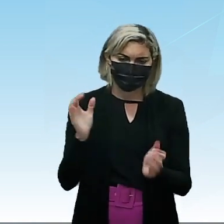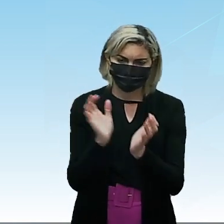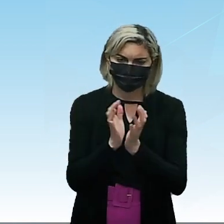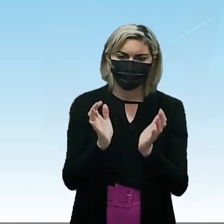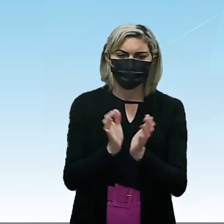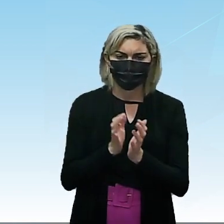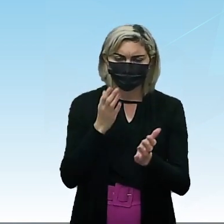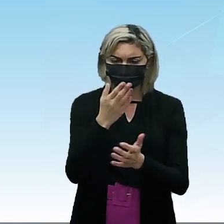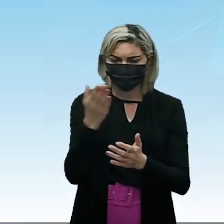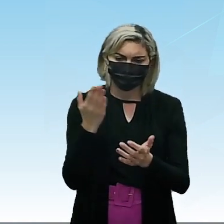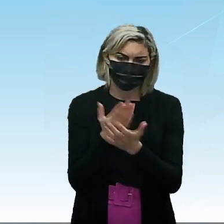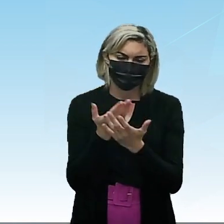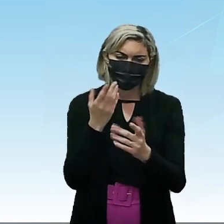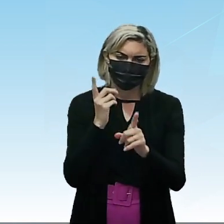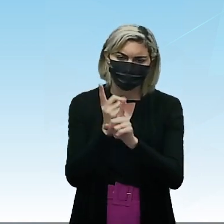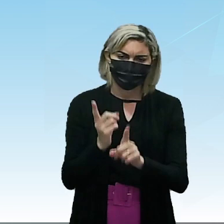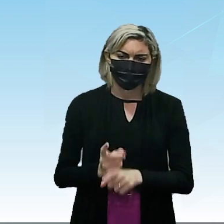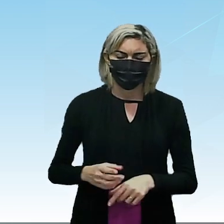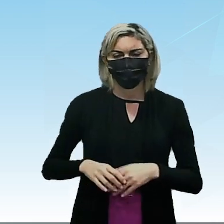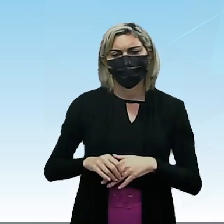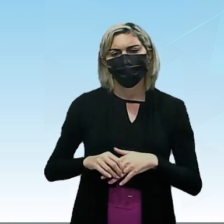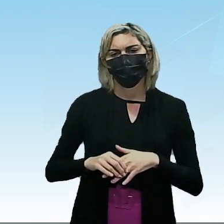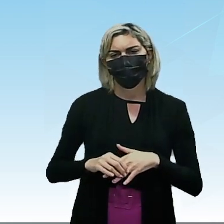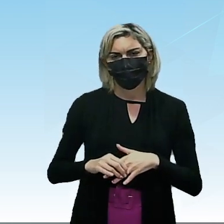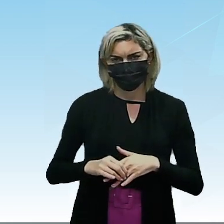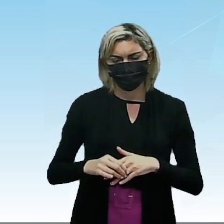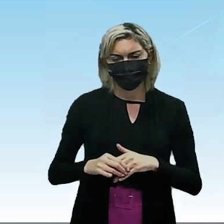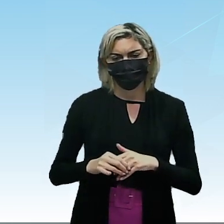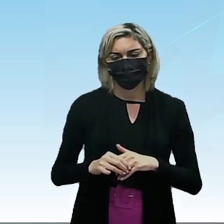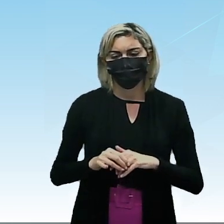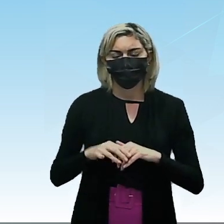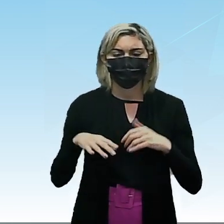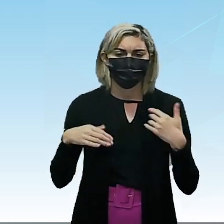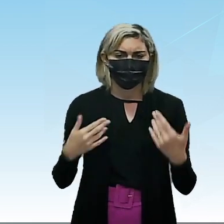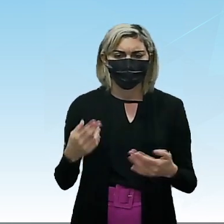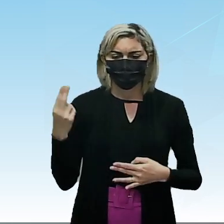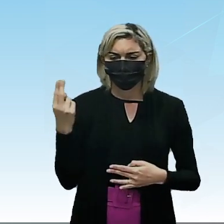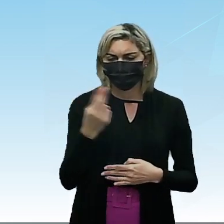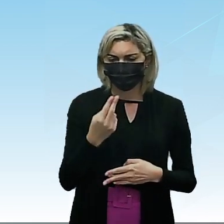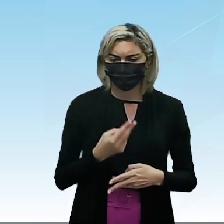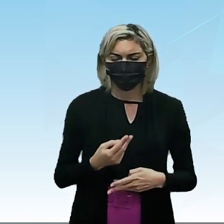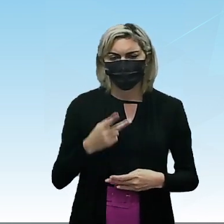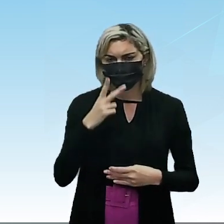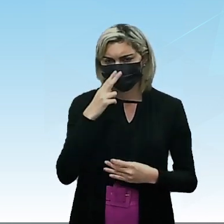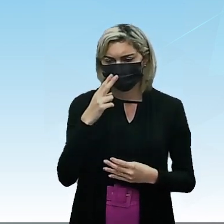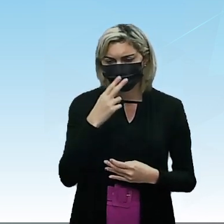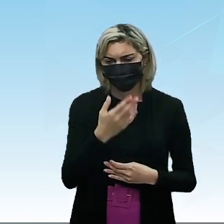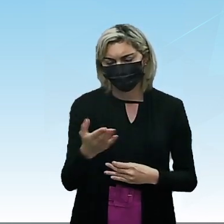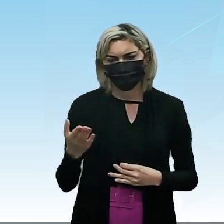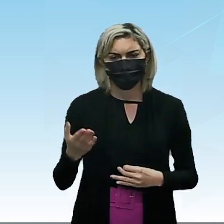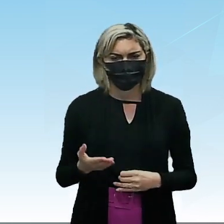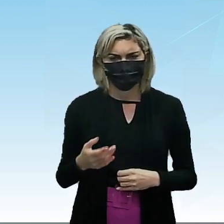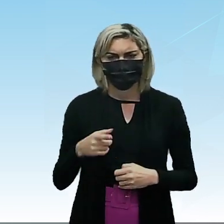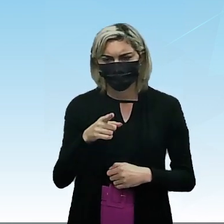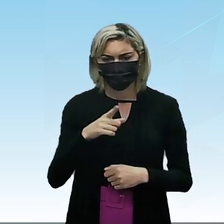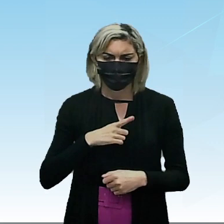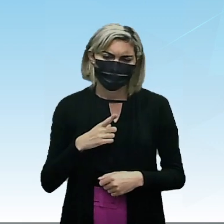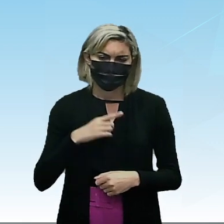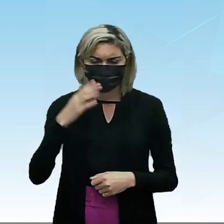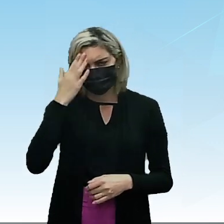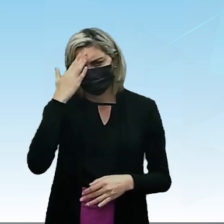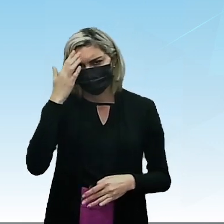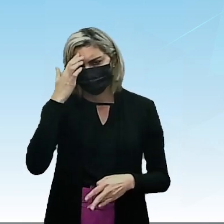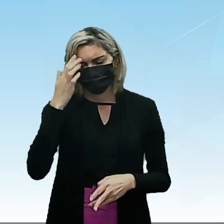porque você tem que identificar ele olhando pra prova. Qual é a nomenclatura? Do mesmo jeito, você tem que saber